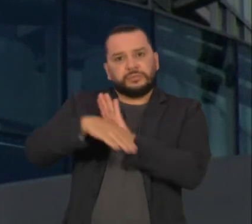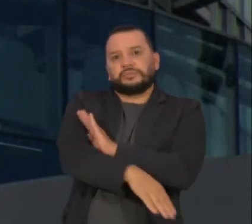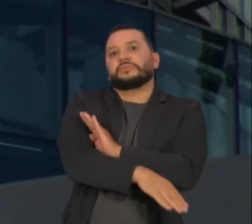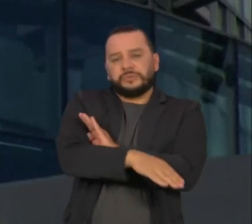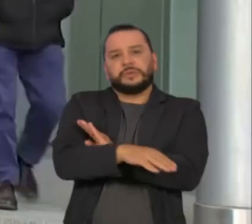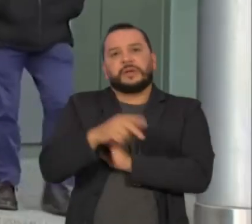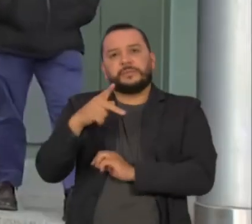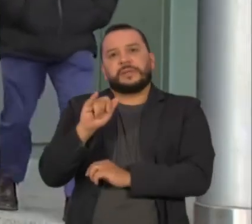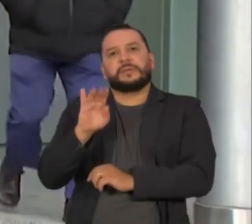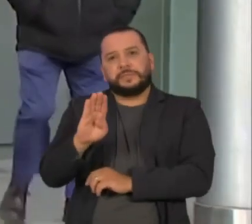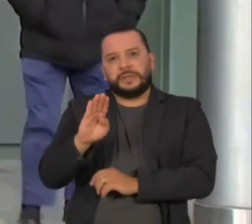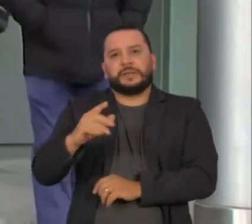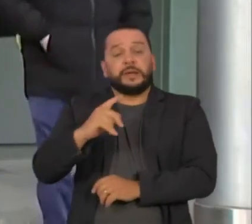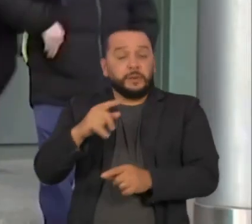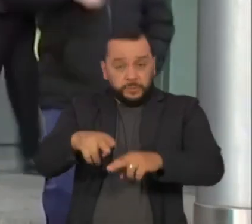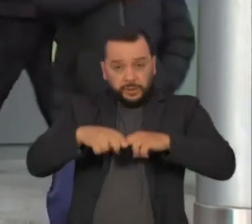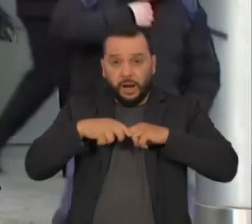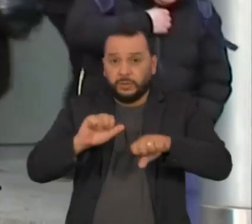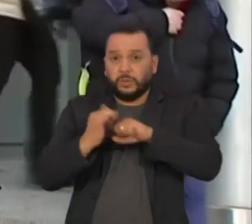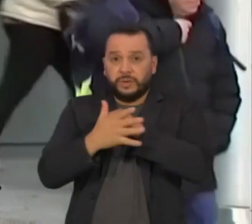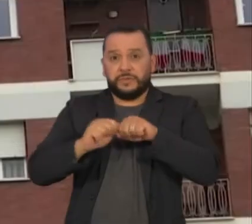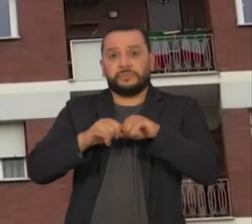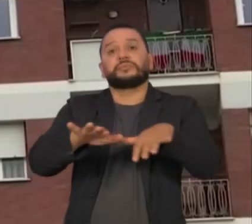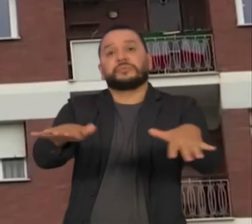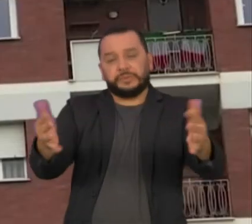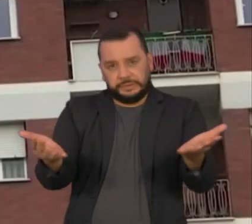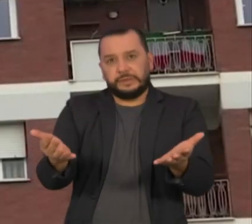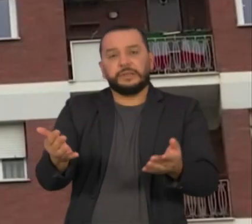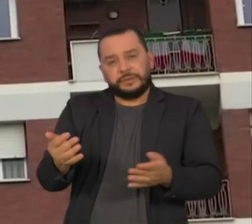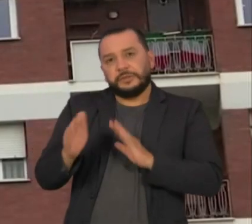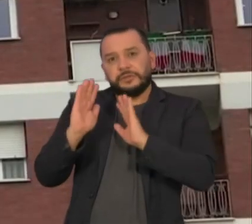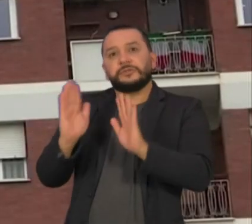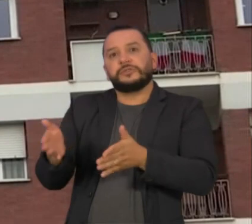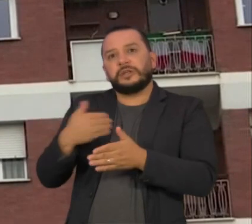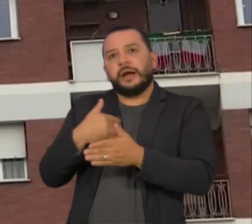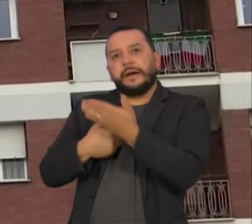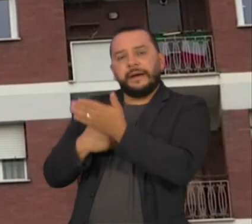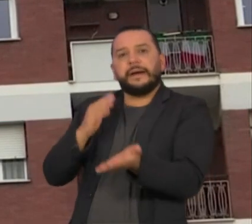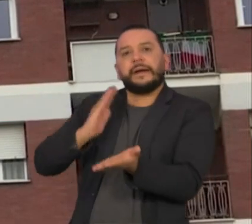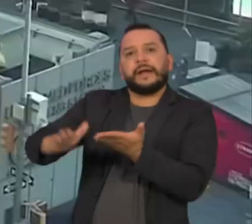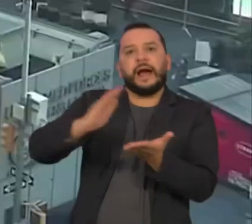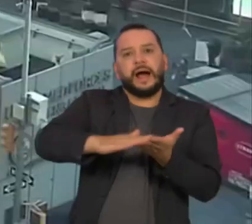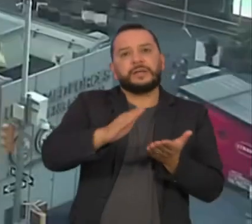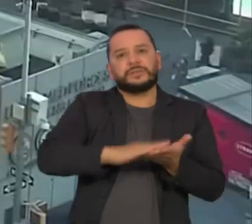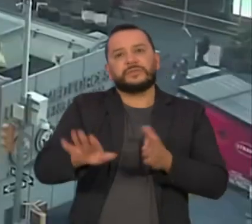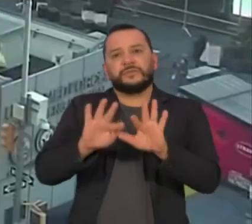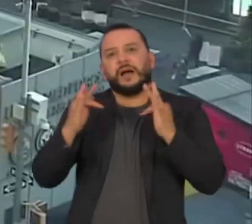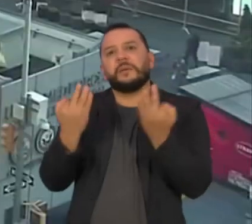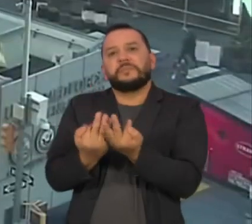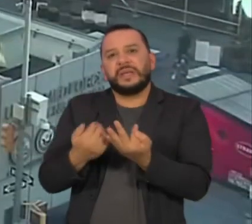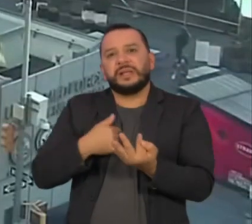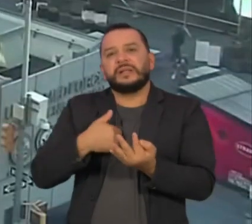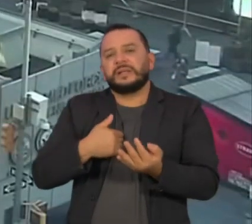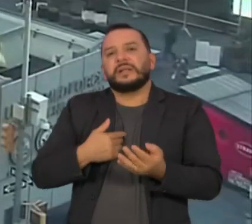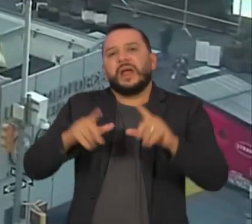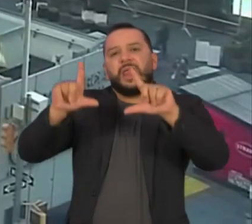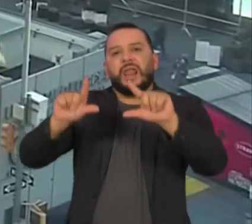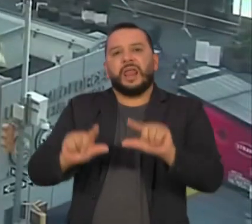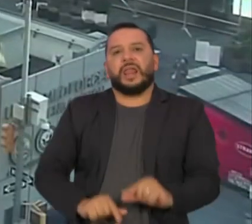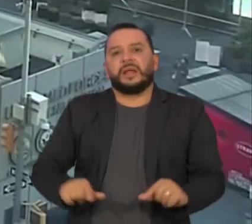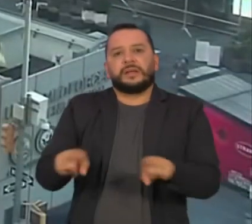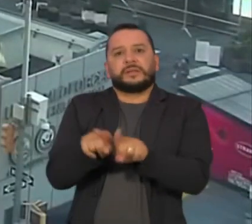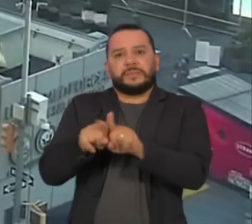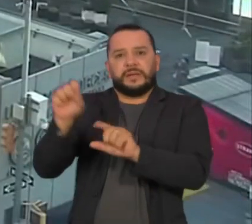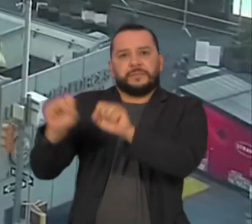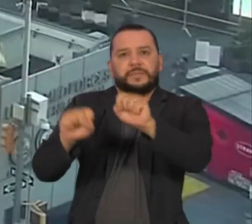da devastação causada pela pandemia do novo coronavírus, que atingiu fortemente os gastos das famílias, fechou empresas e causou uma